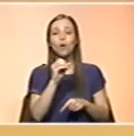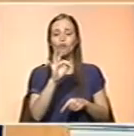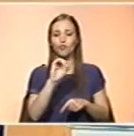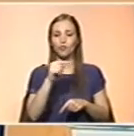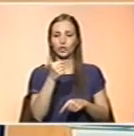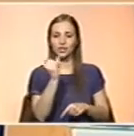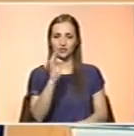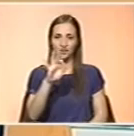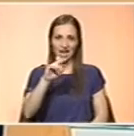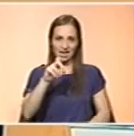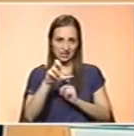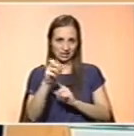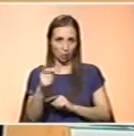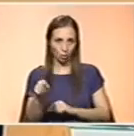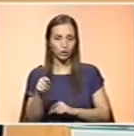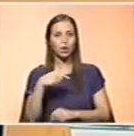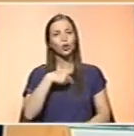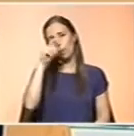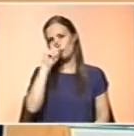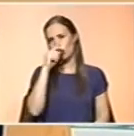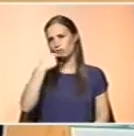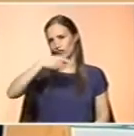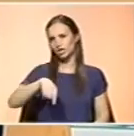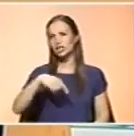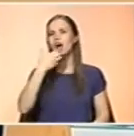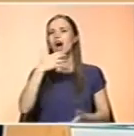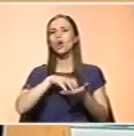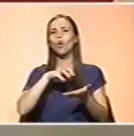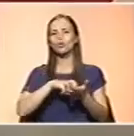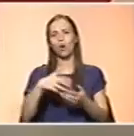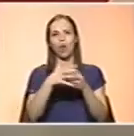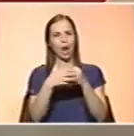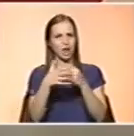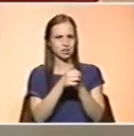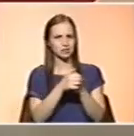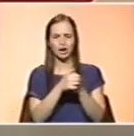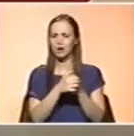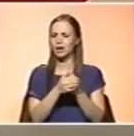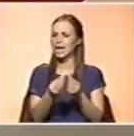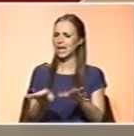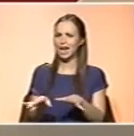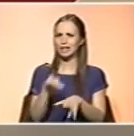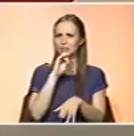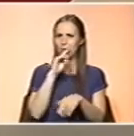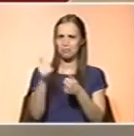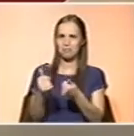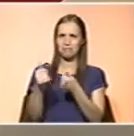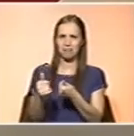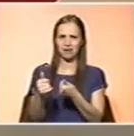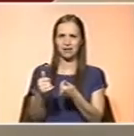E estava-me a lembrar ainda do arroz cor-de-laranja que a Marta nos mostrou. Para as crianças não pode ser uma solução também. Estes alimentos